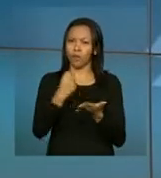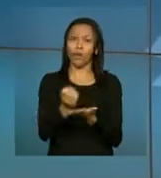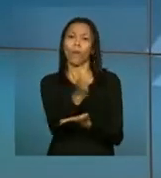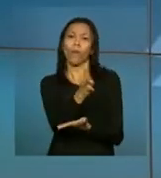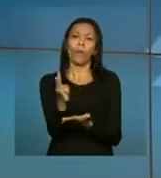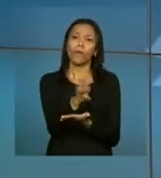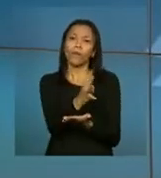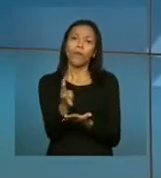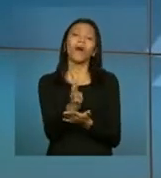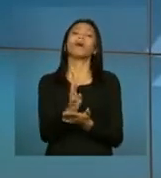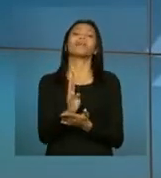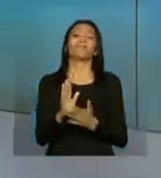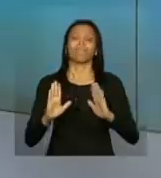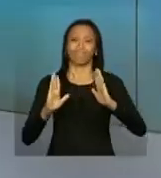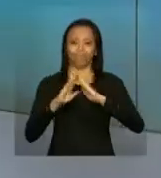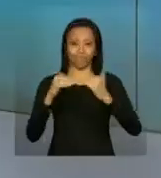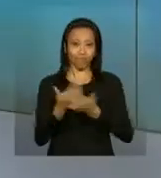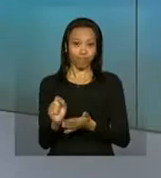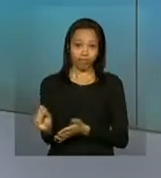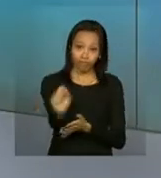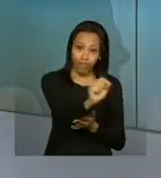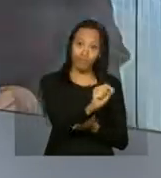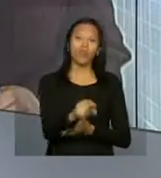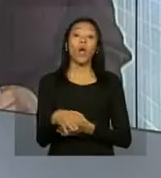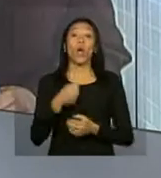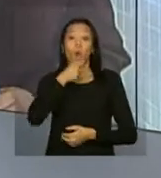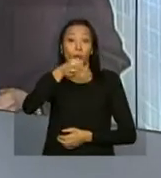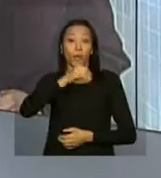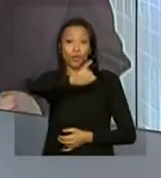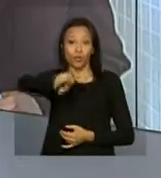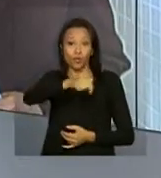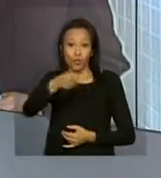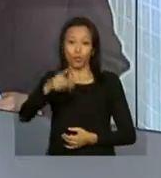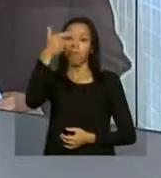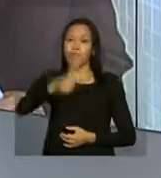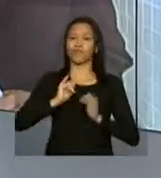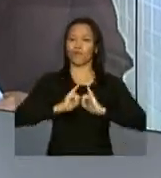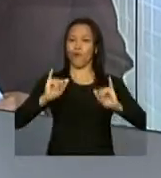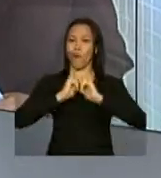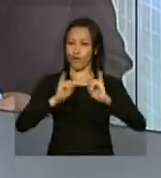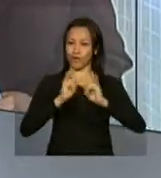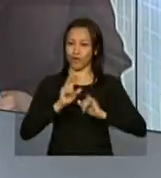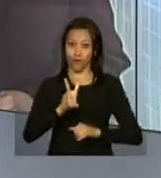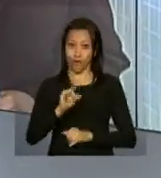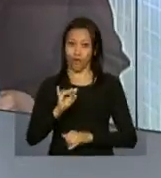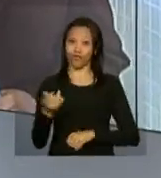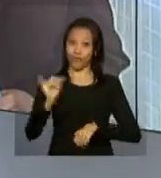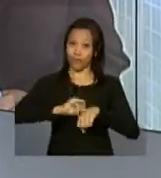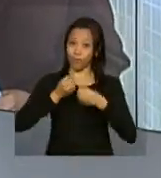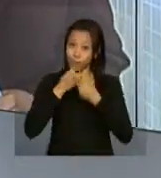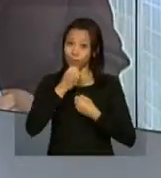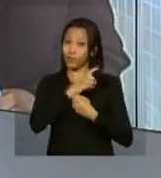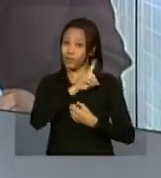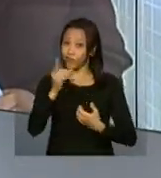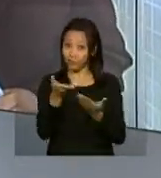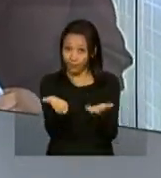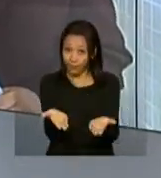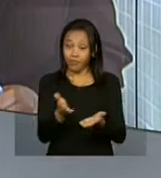44 unidades. O repórter João Pedro Neto tem as informações ao vivo de Belo Horizonte. Bom dia, João Pedro.